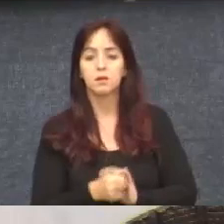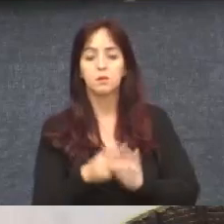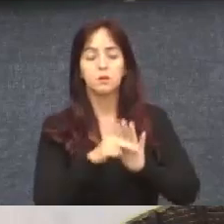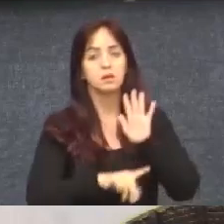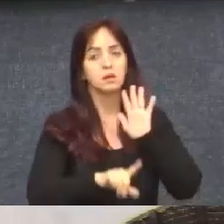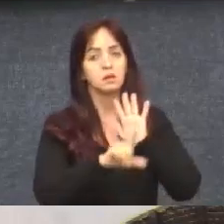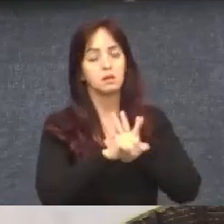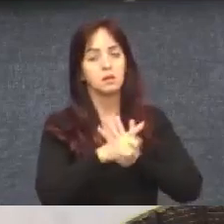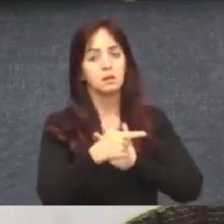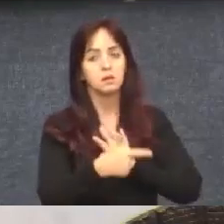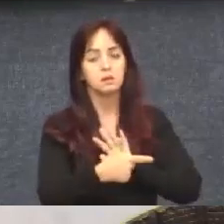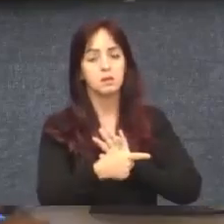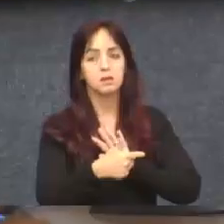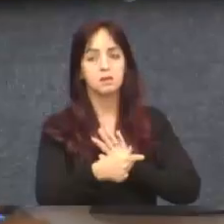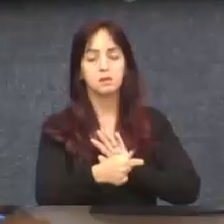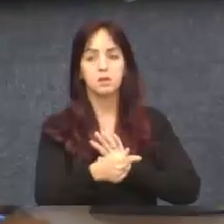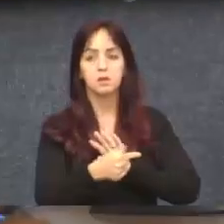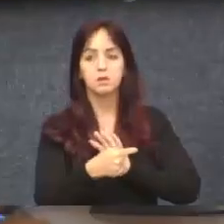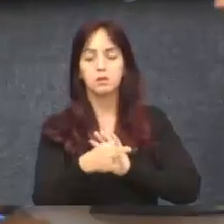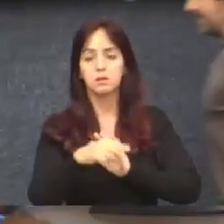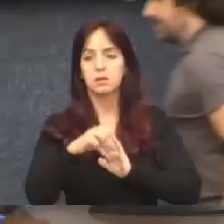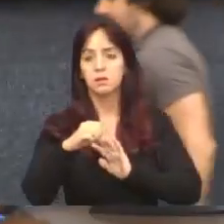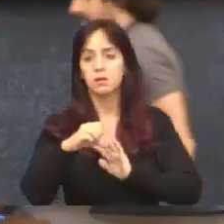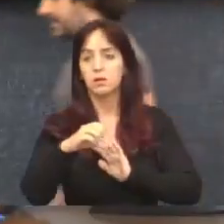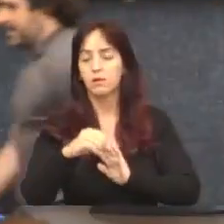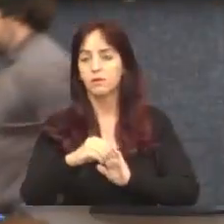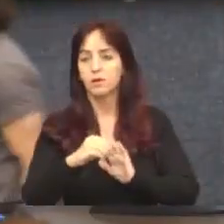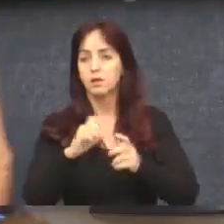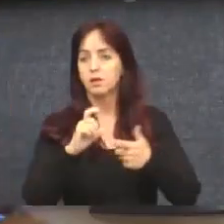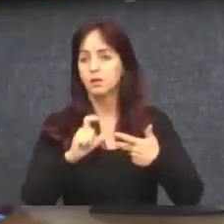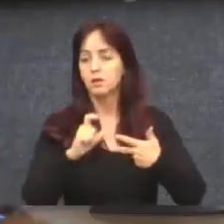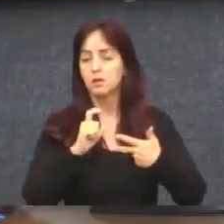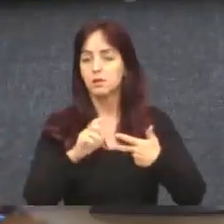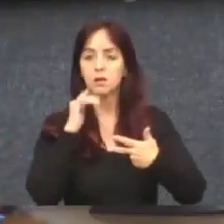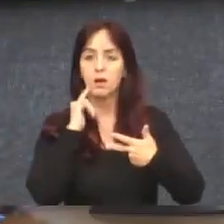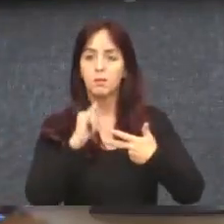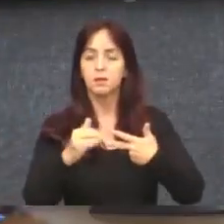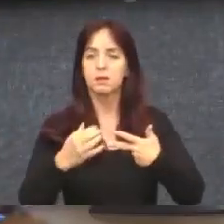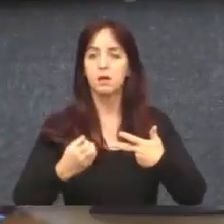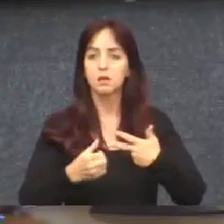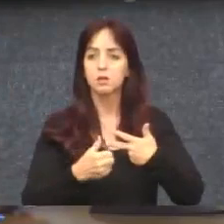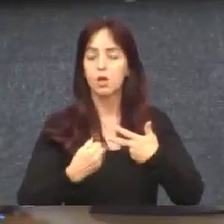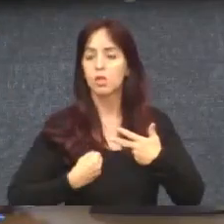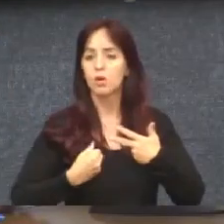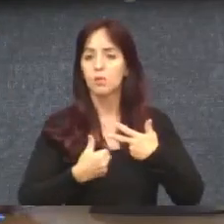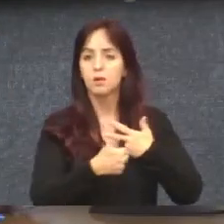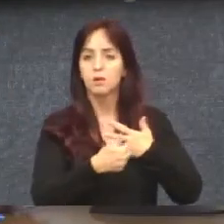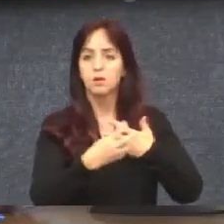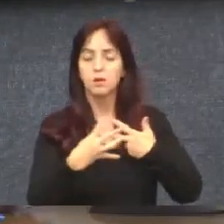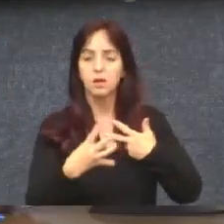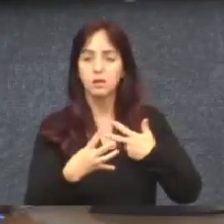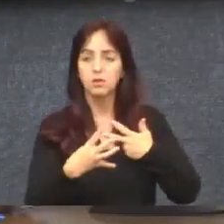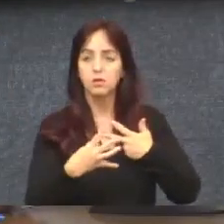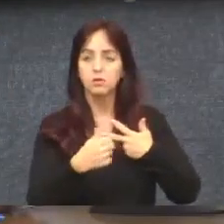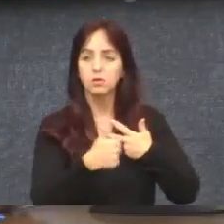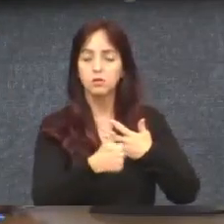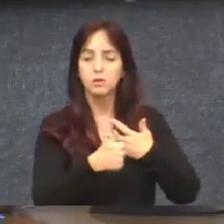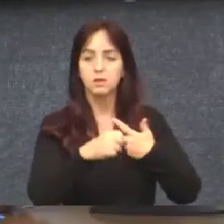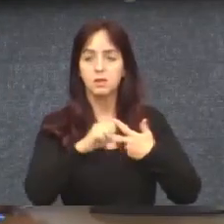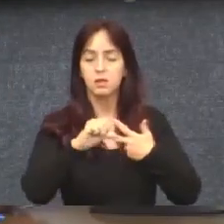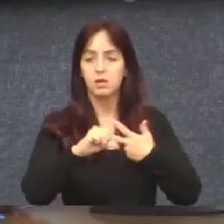Projeto de lei 790, barra 2019, autoria. Executivo, mensagem número 14, do 30 de novembro de 2019,